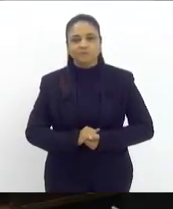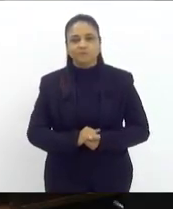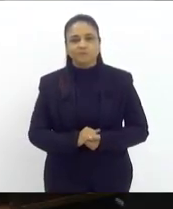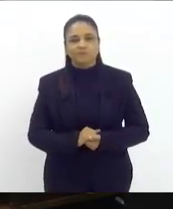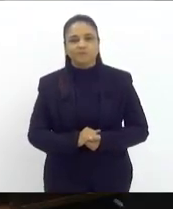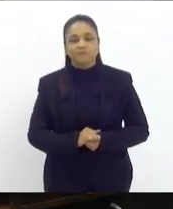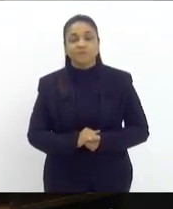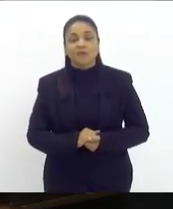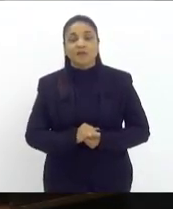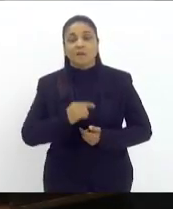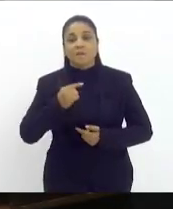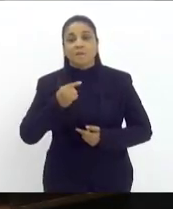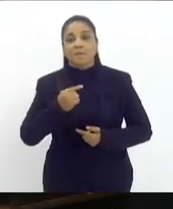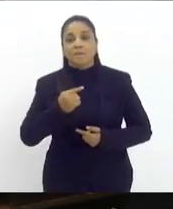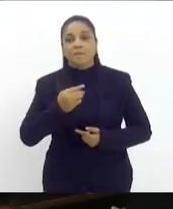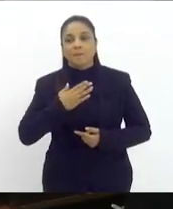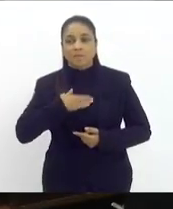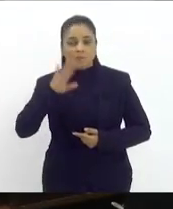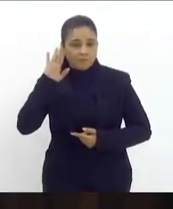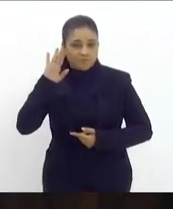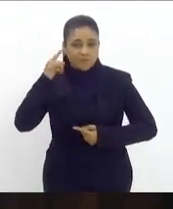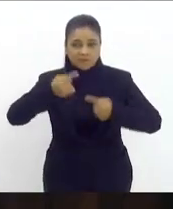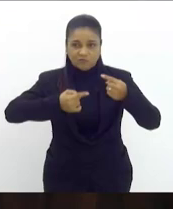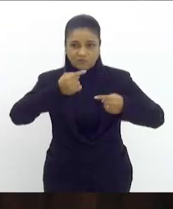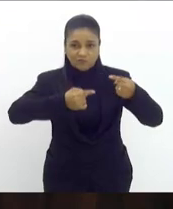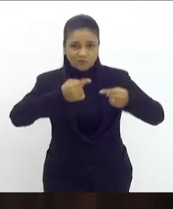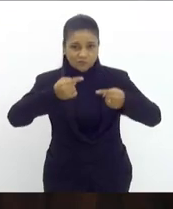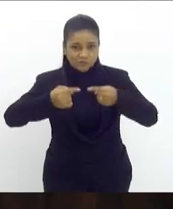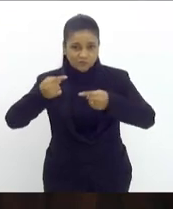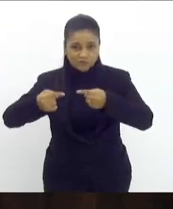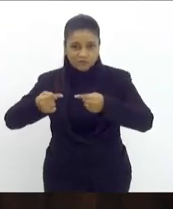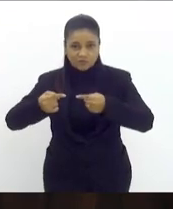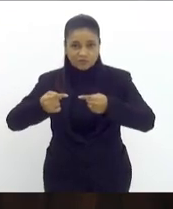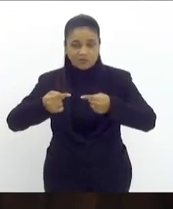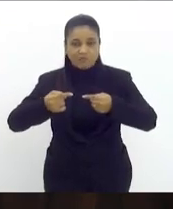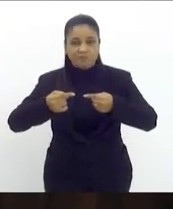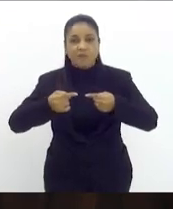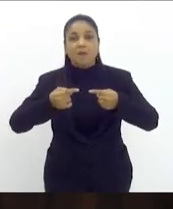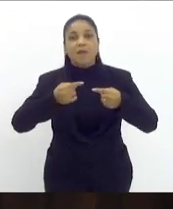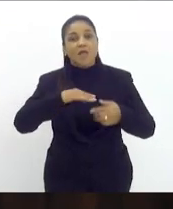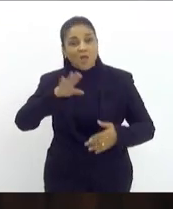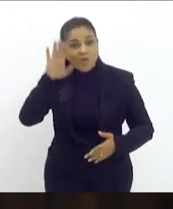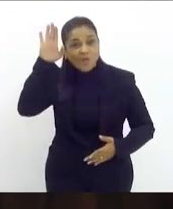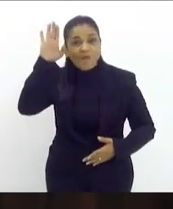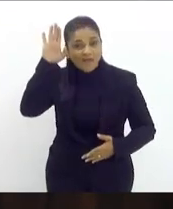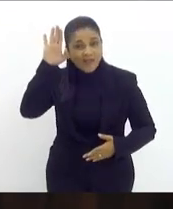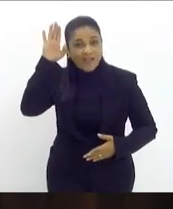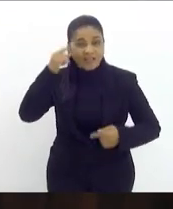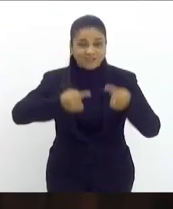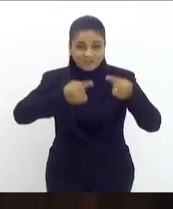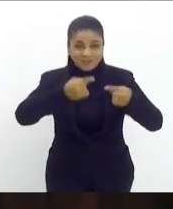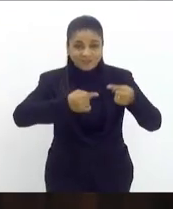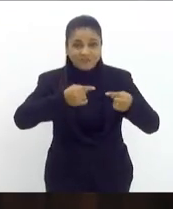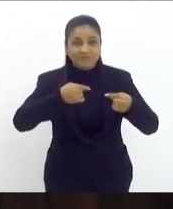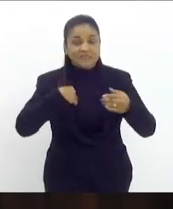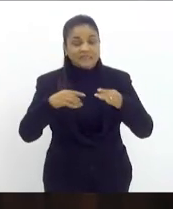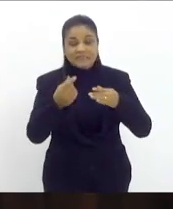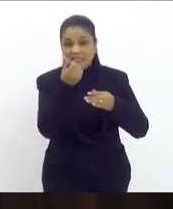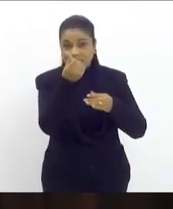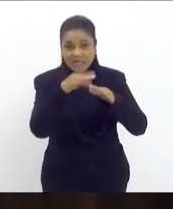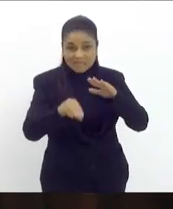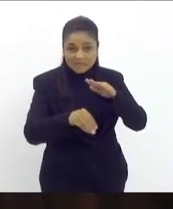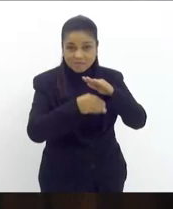Para discutir, presidente. Para discutir. que ele discutir, encerrado a discussão. Para discutir, presidente. Recebeu seis emendas